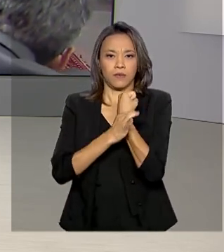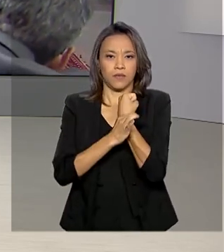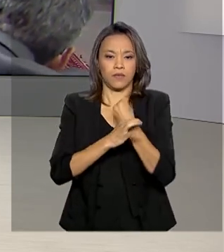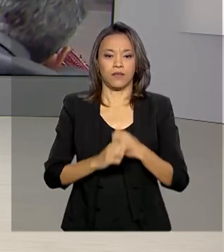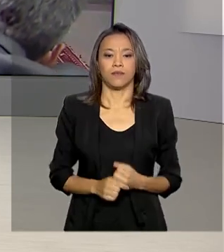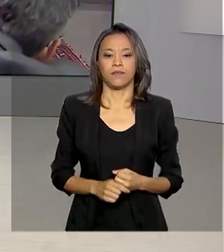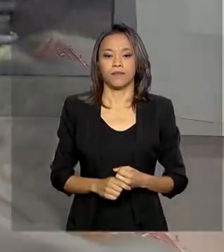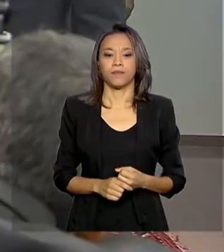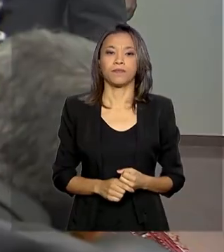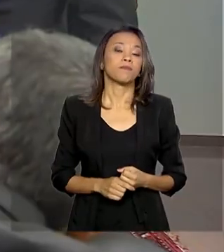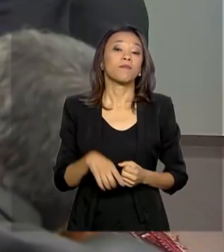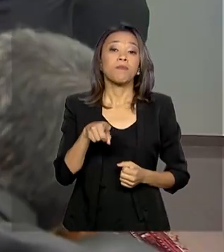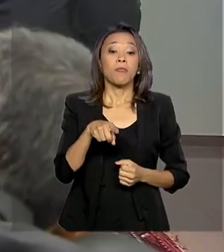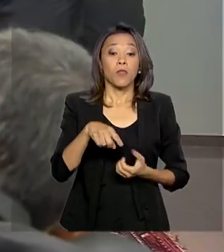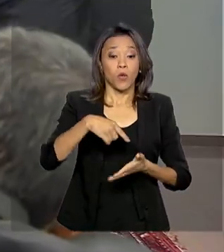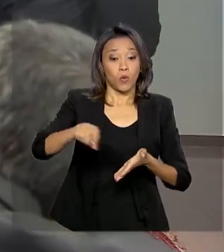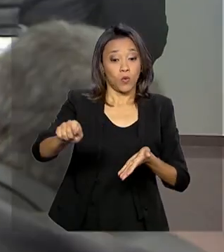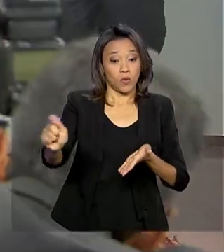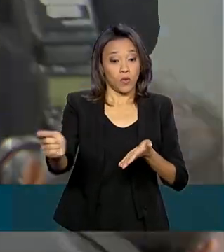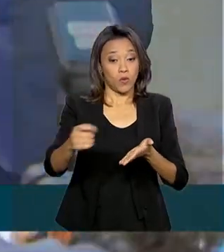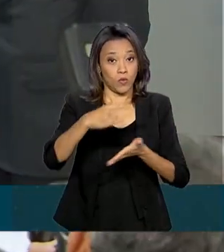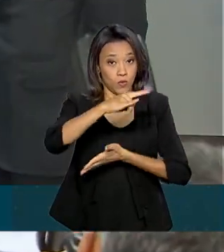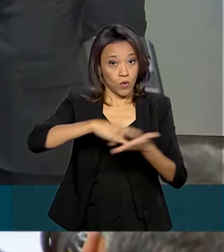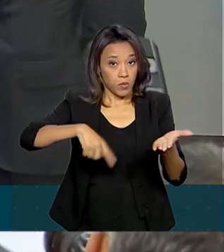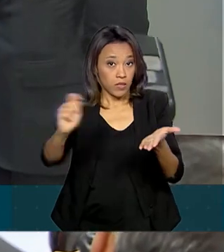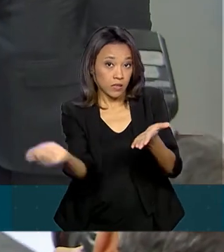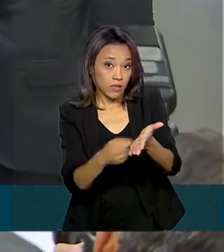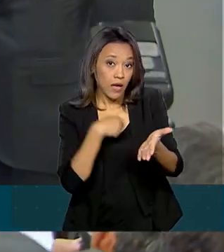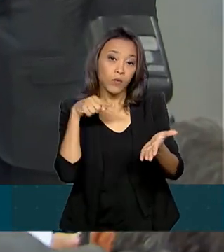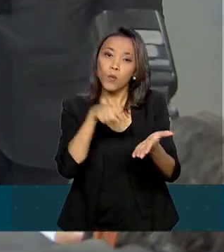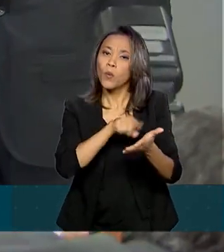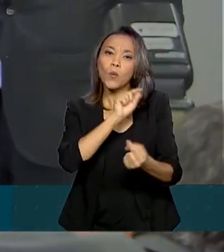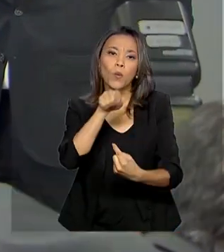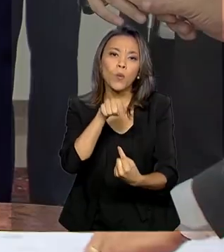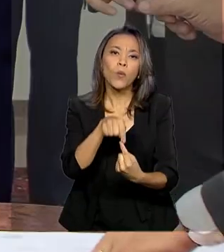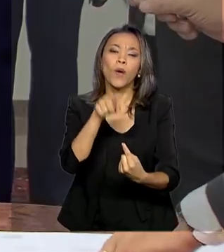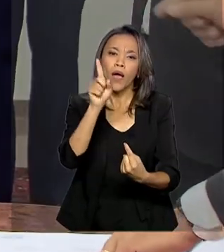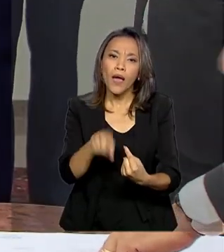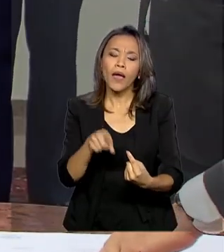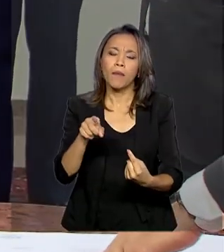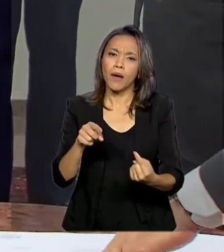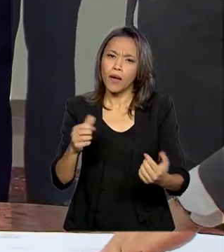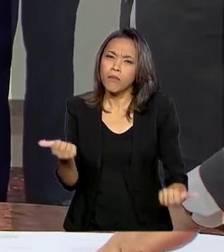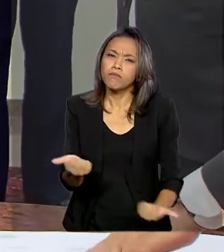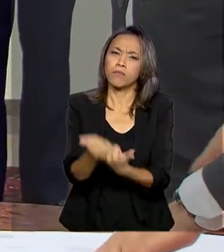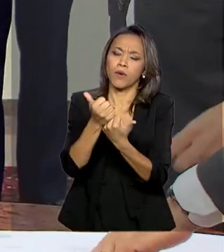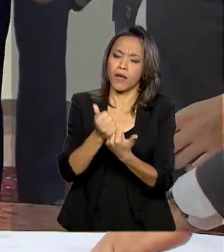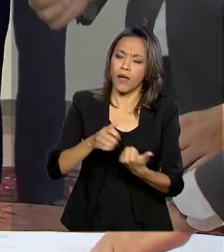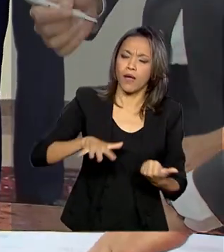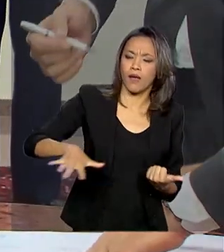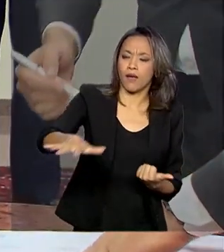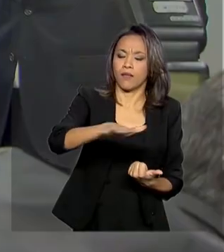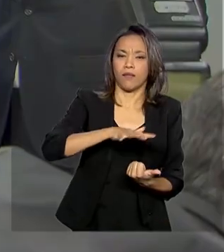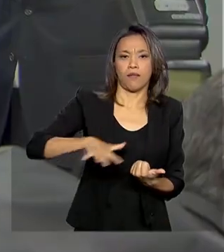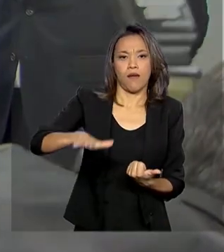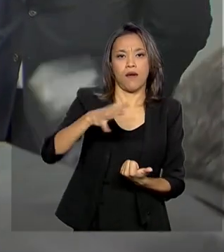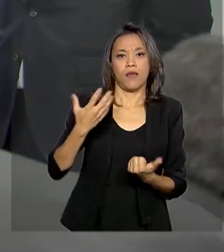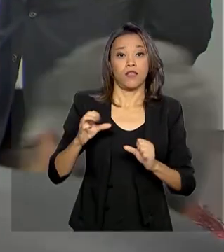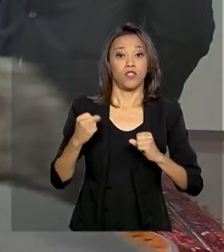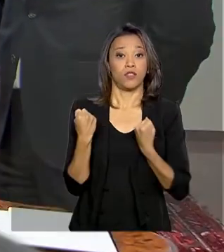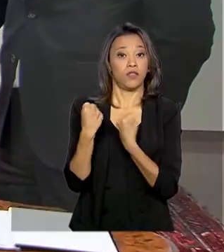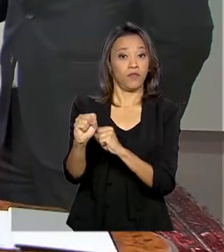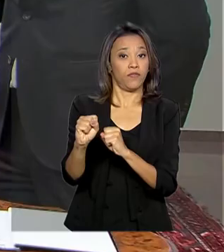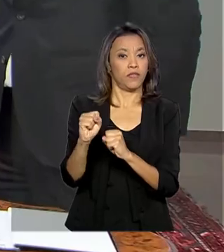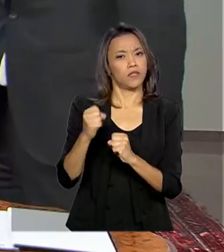O protocolo assinado prevê estudos para desenvolver a base industrial de defesa. A intenção é fortalecer as empresas, a produção